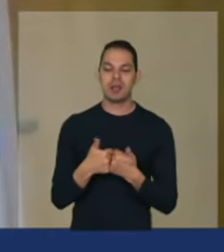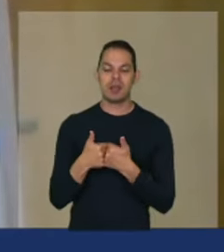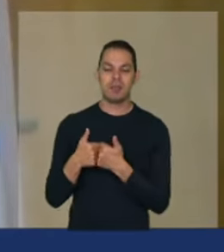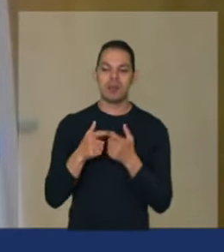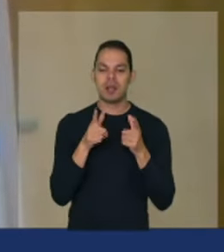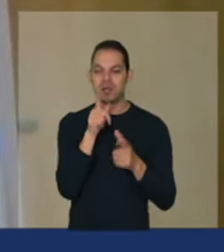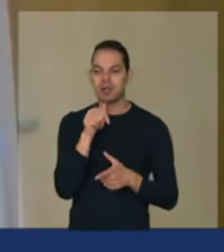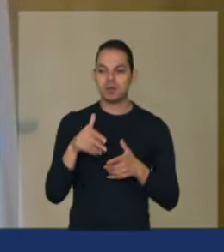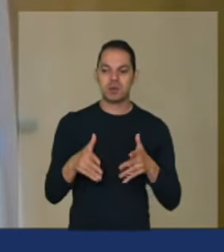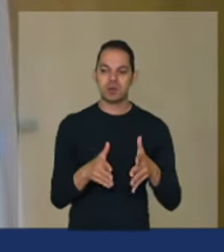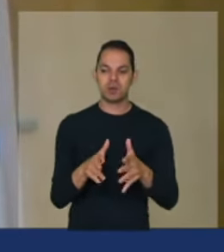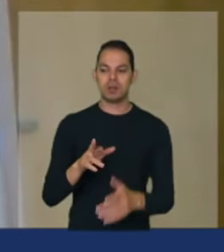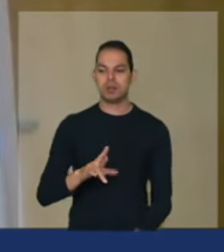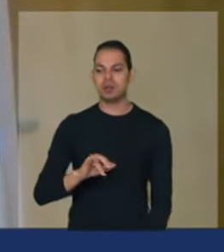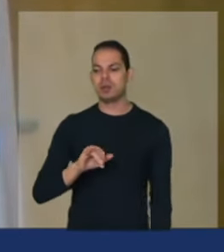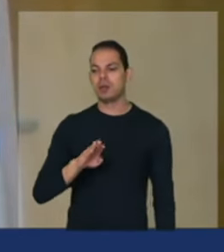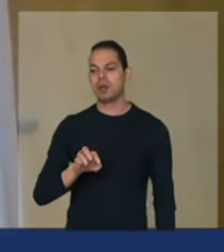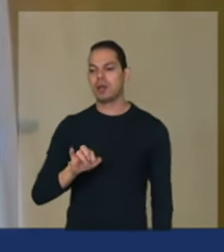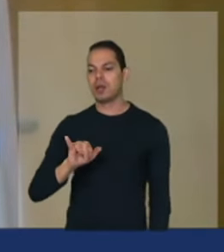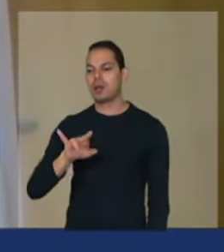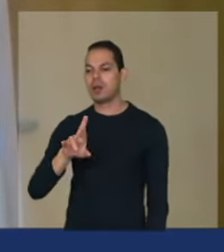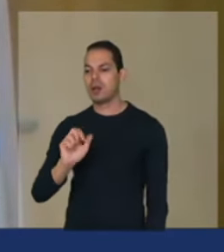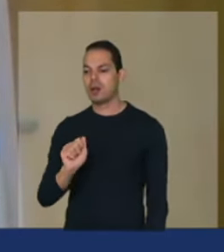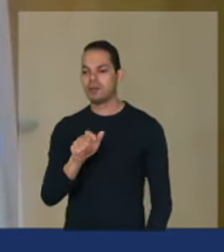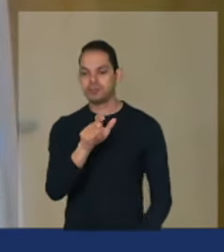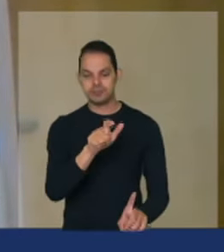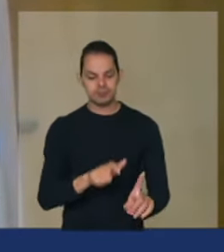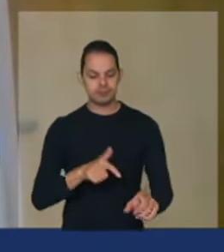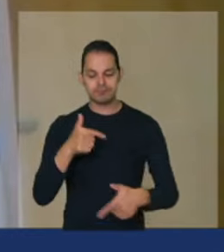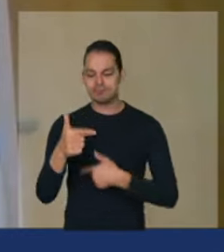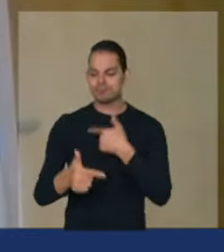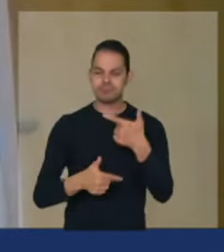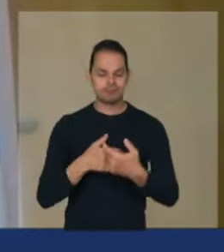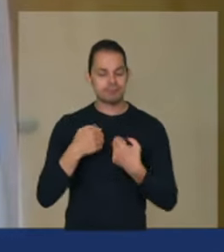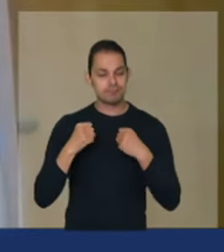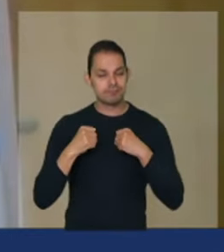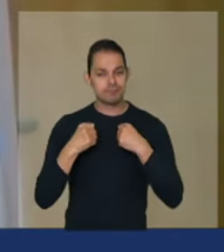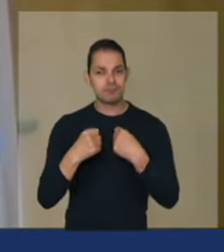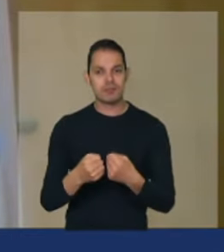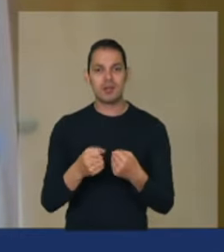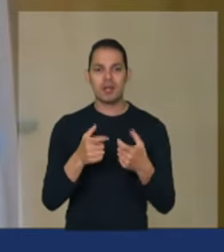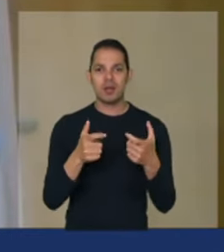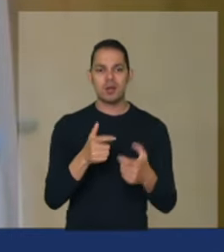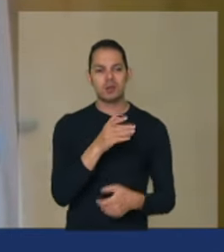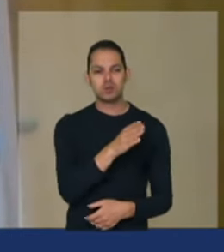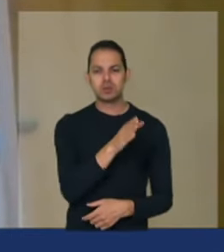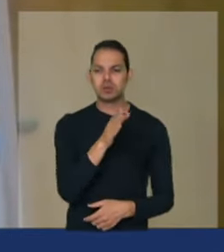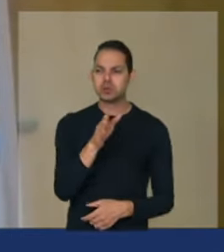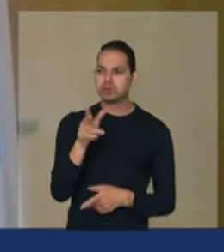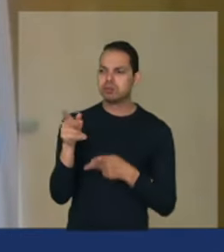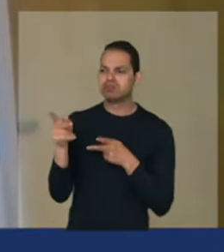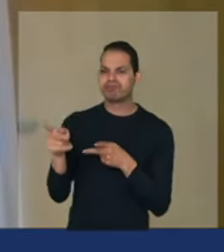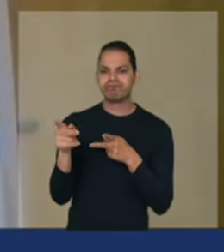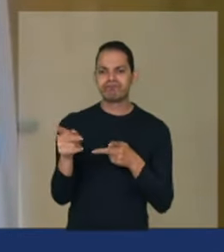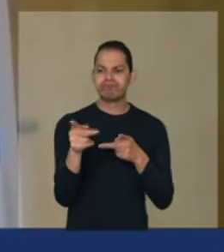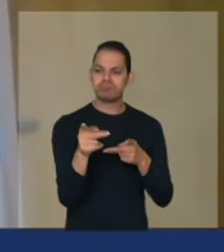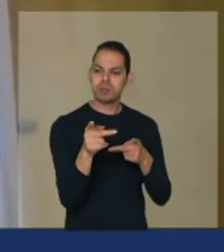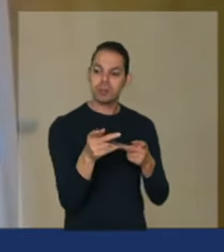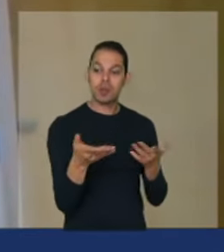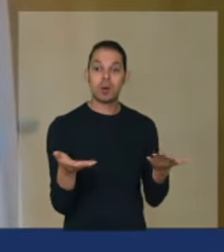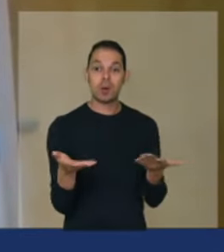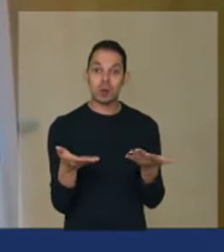um trabalho intenso tenho acompanhado temos visitado o campo em vários lugares e hoje mesmo em